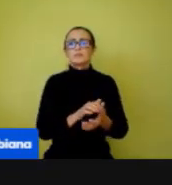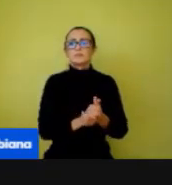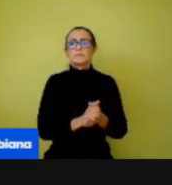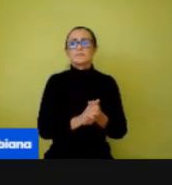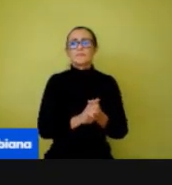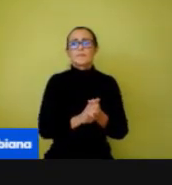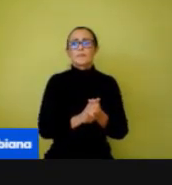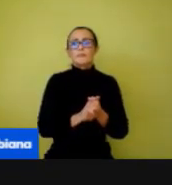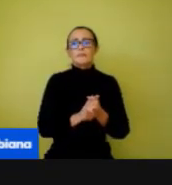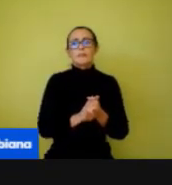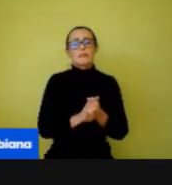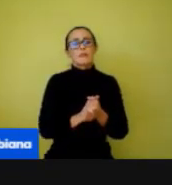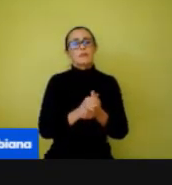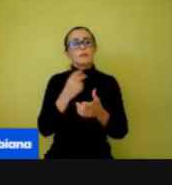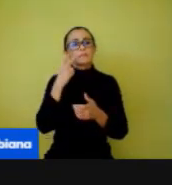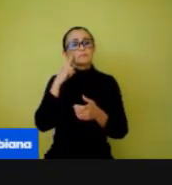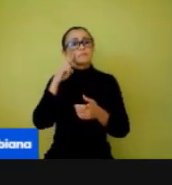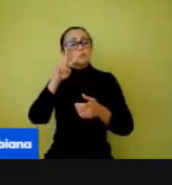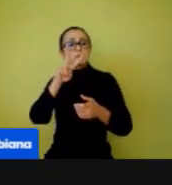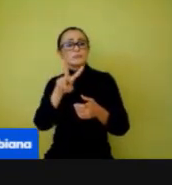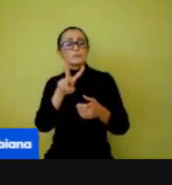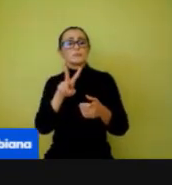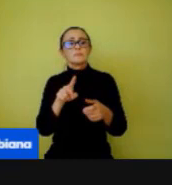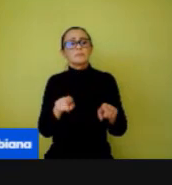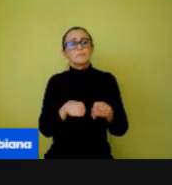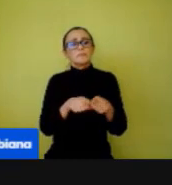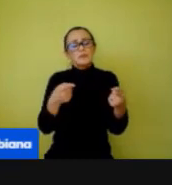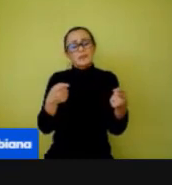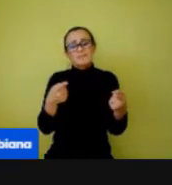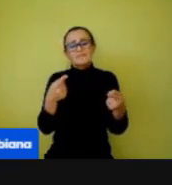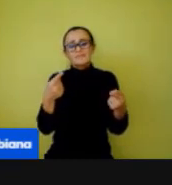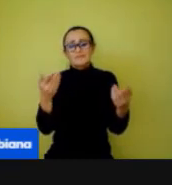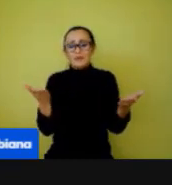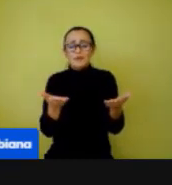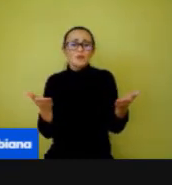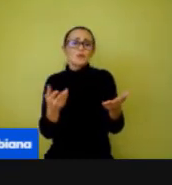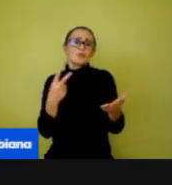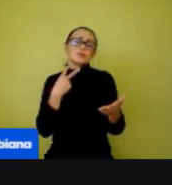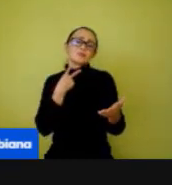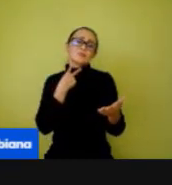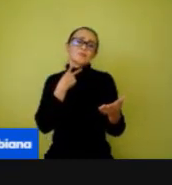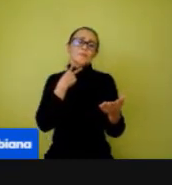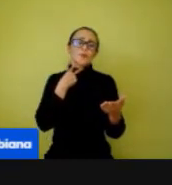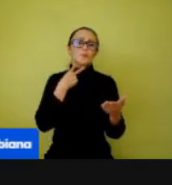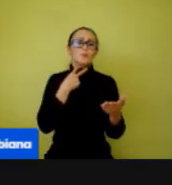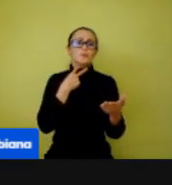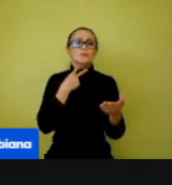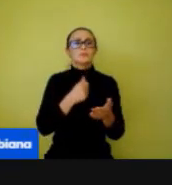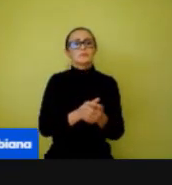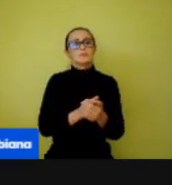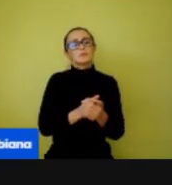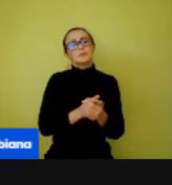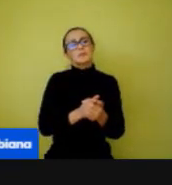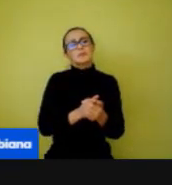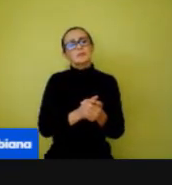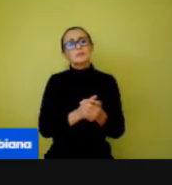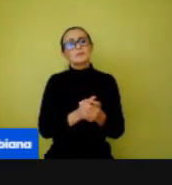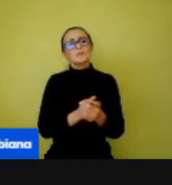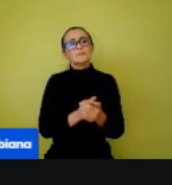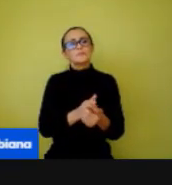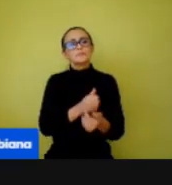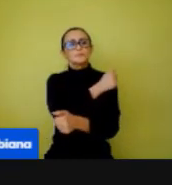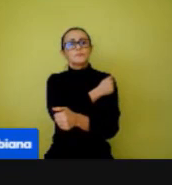estar junto, mas nesse momento não vai poder. Então, essa criança, ela vai um pouquinho antes para a aula de educação física, que você espera lá,